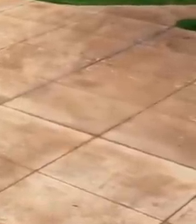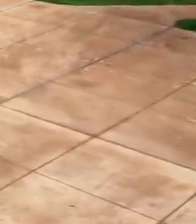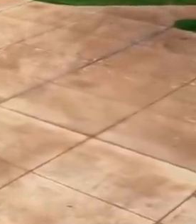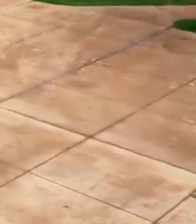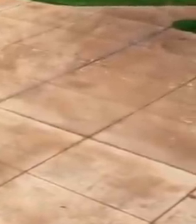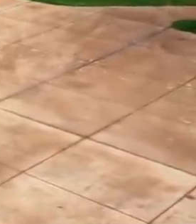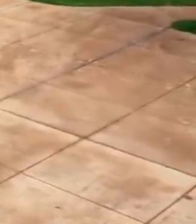por aqui.